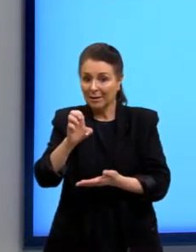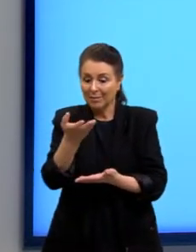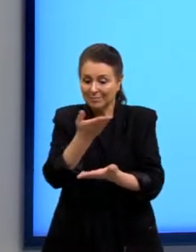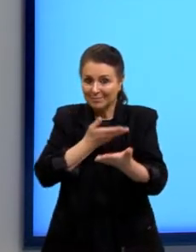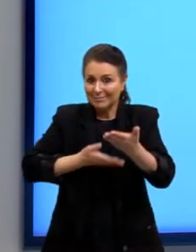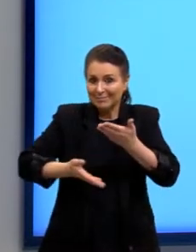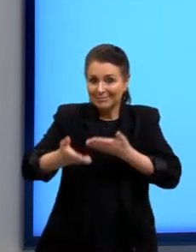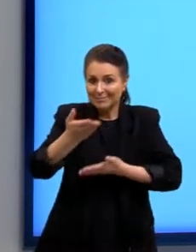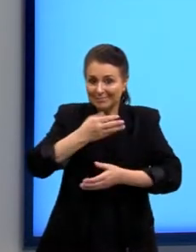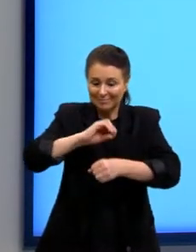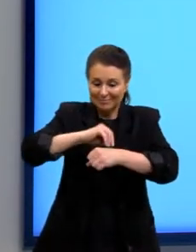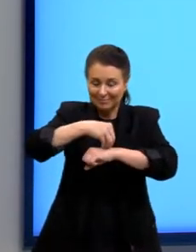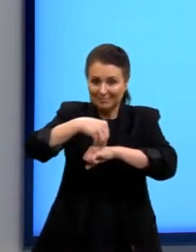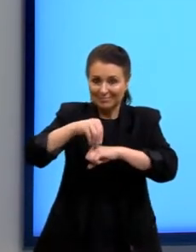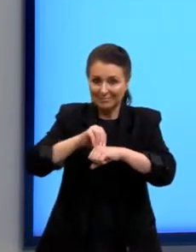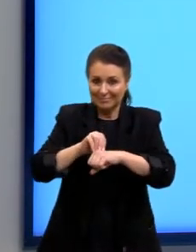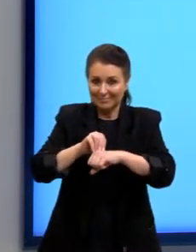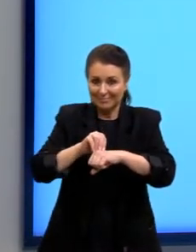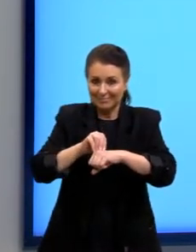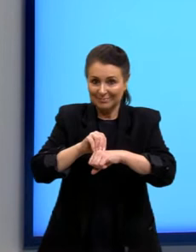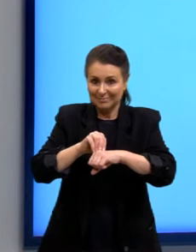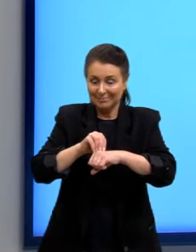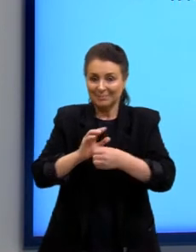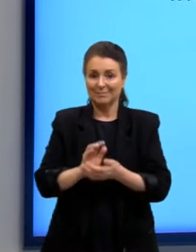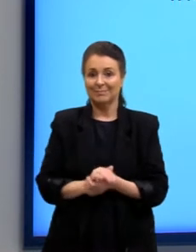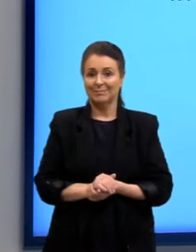dois ácidos, então ela é intermolecular.